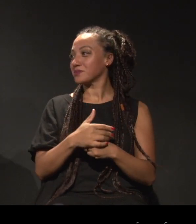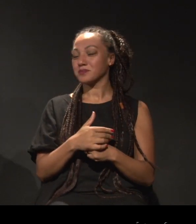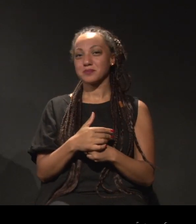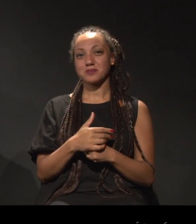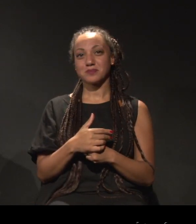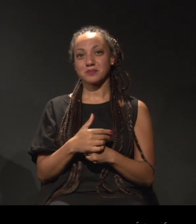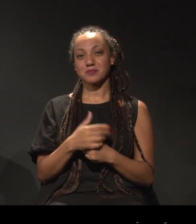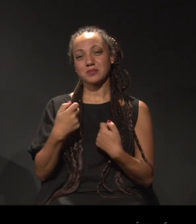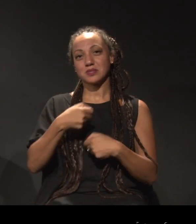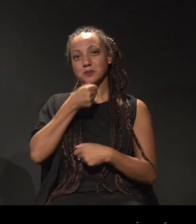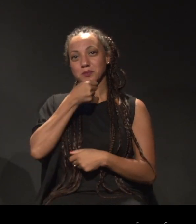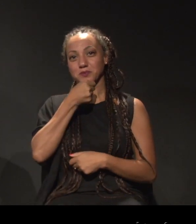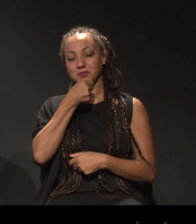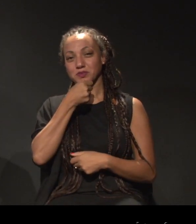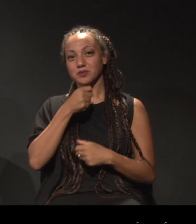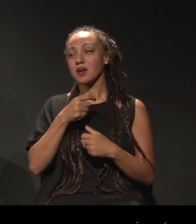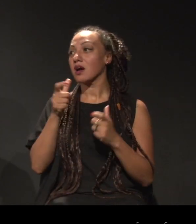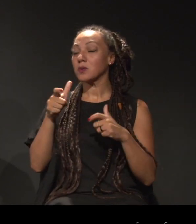e...